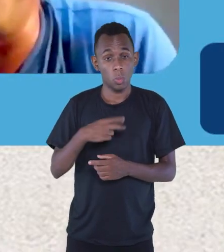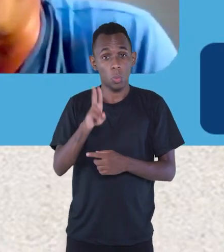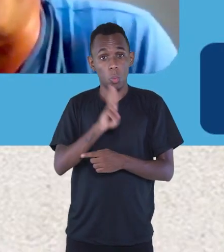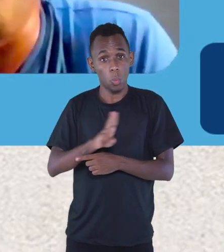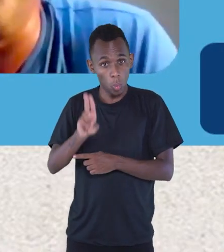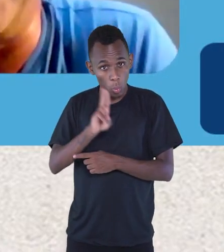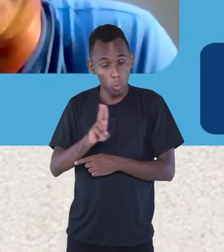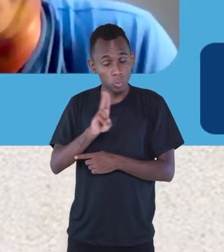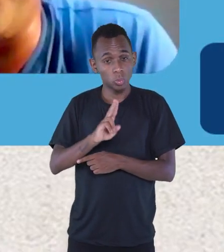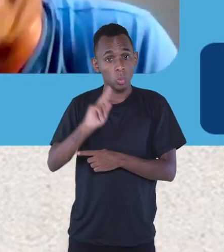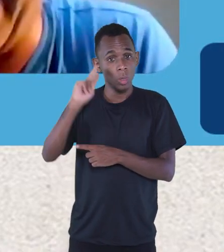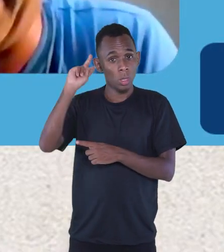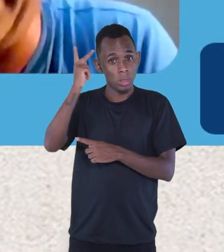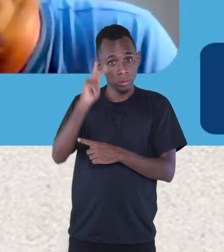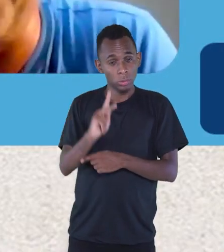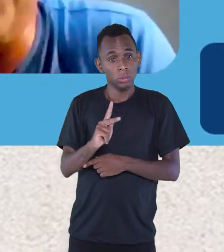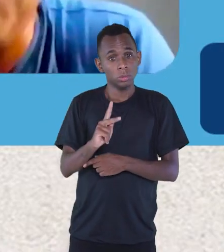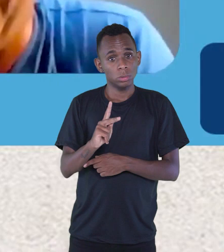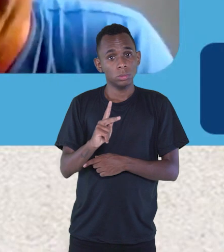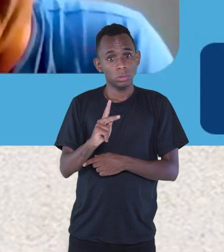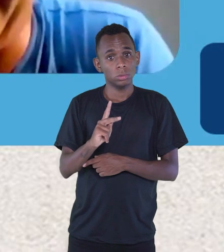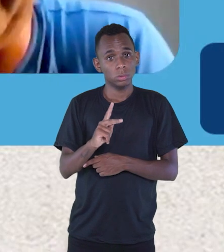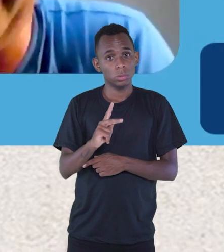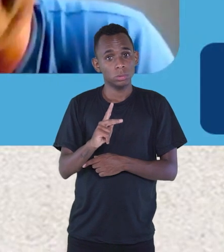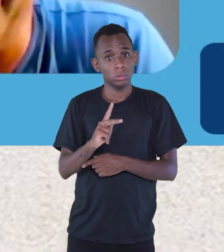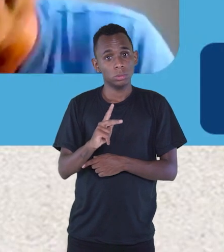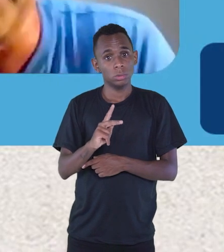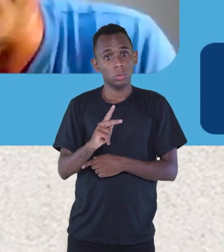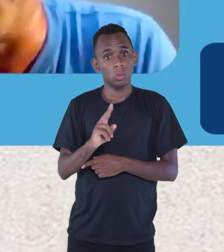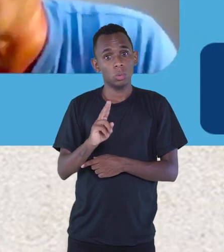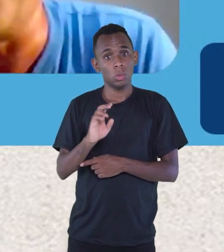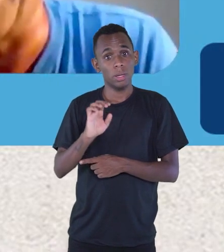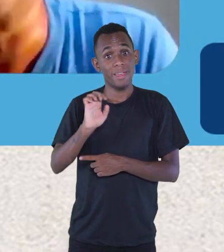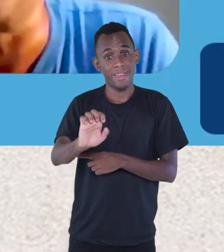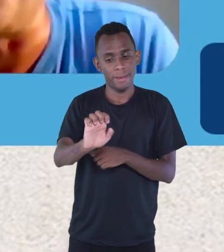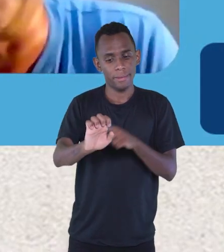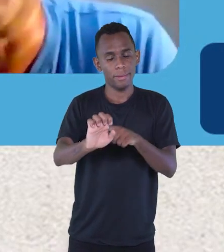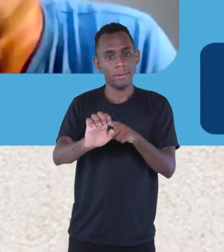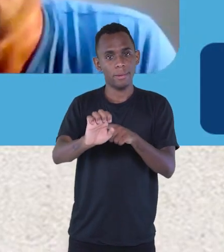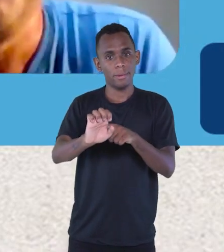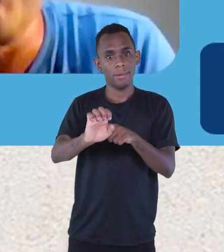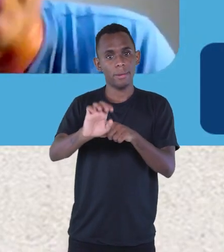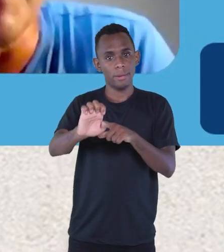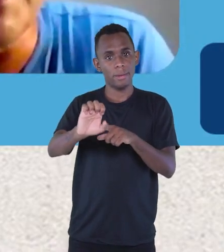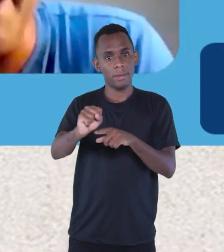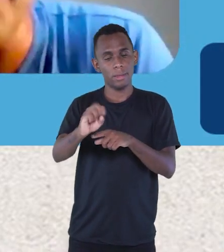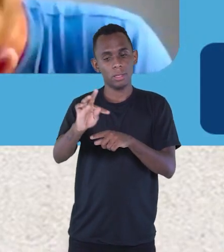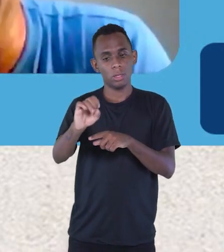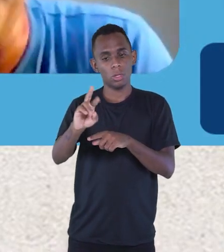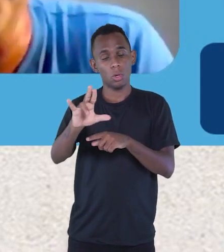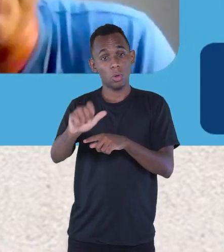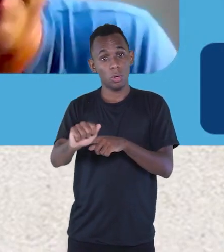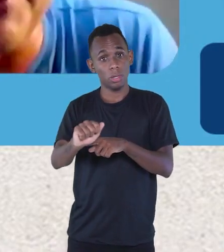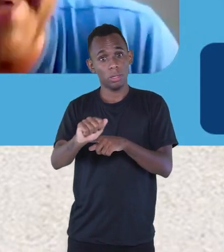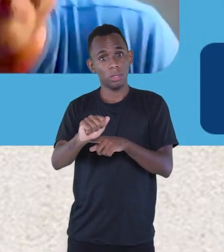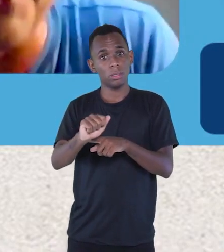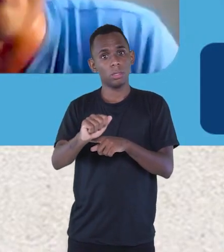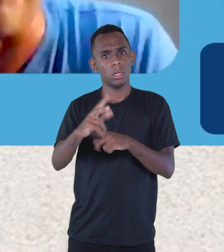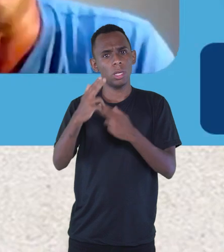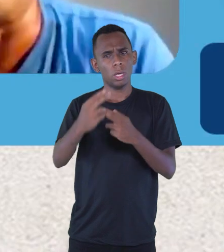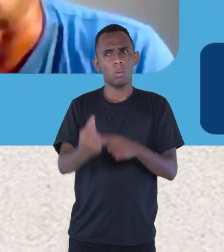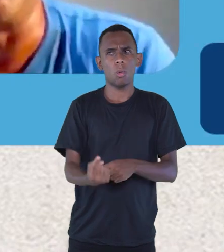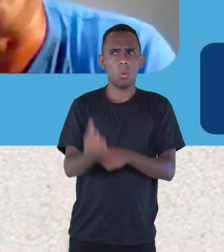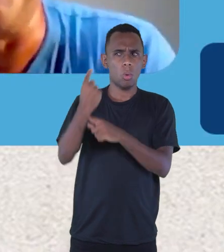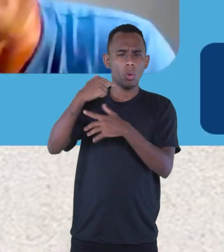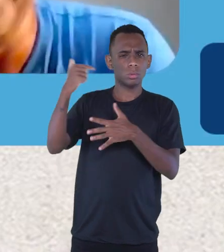com é, não uso com H. Eu coloco é histórias, igual um certo Guimarães Rosa, um